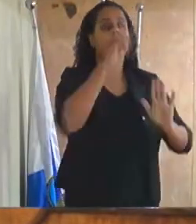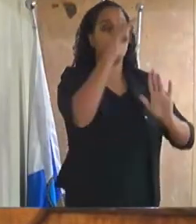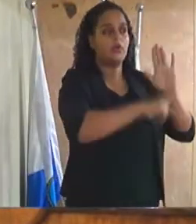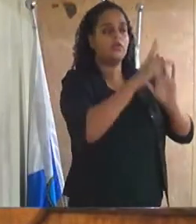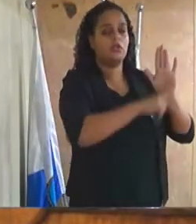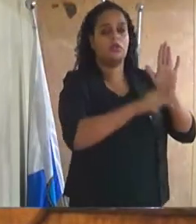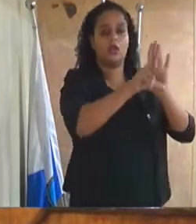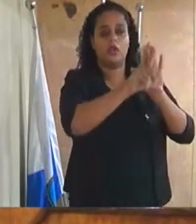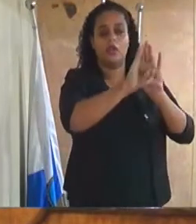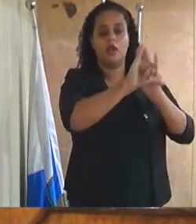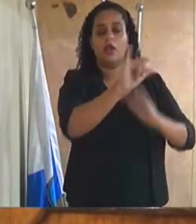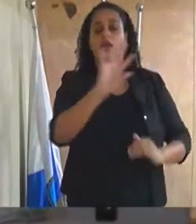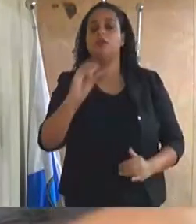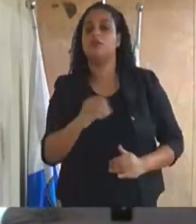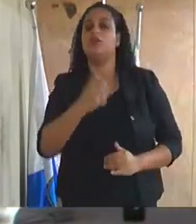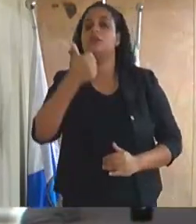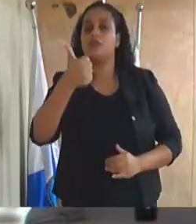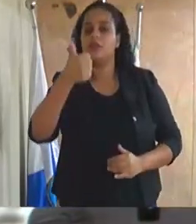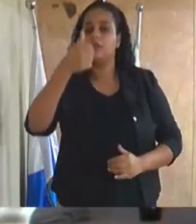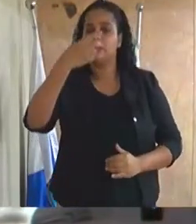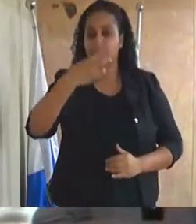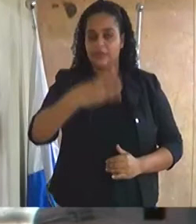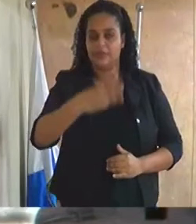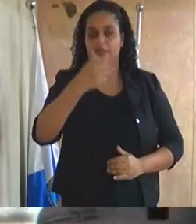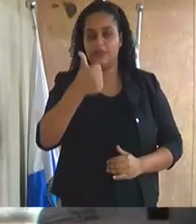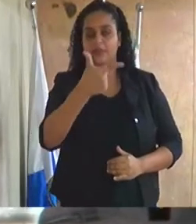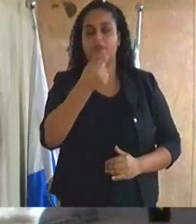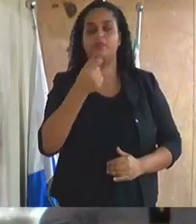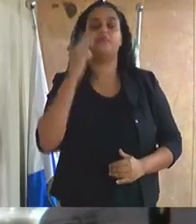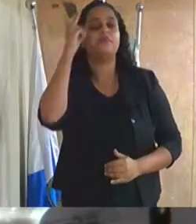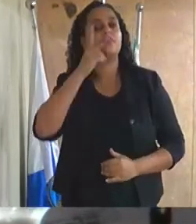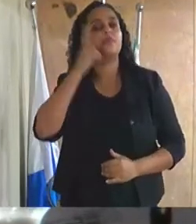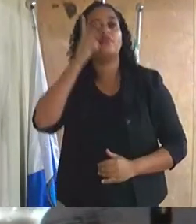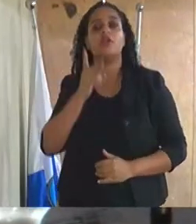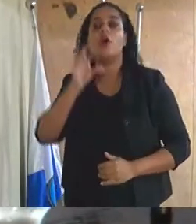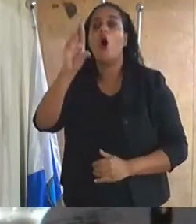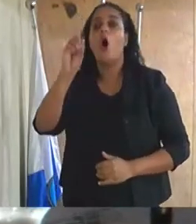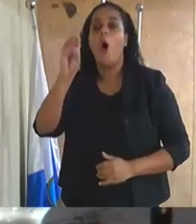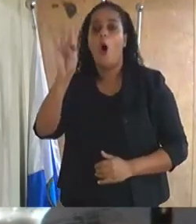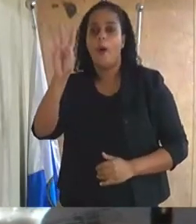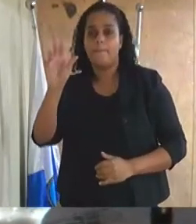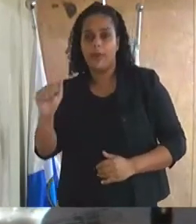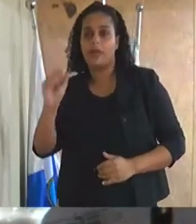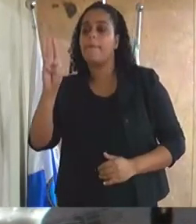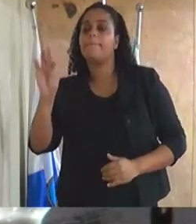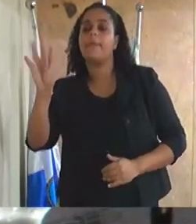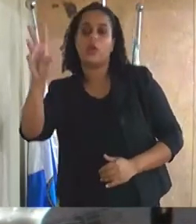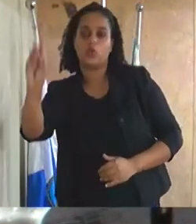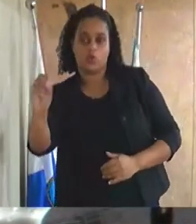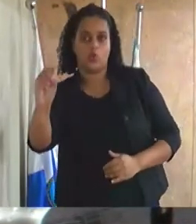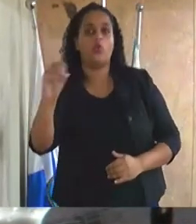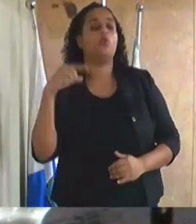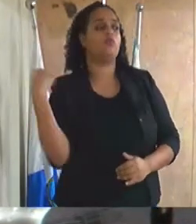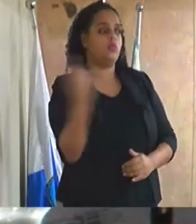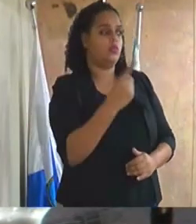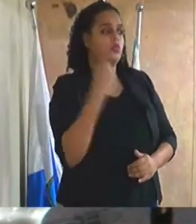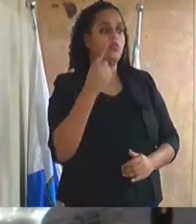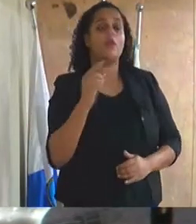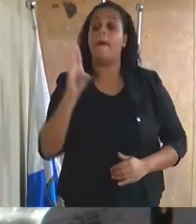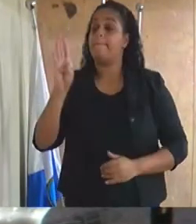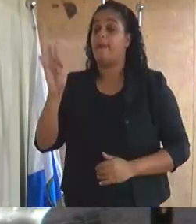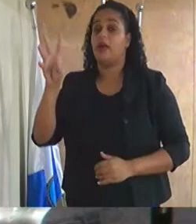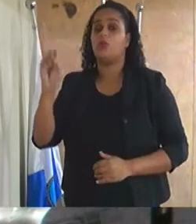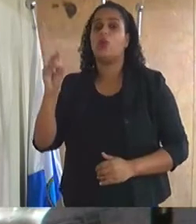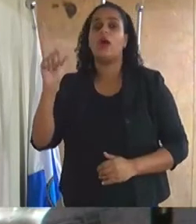lei número 131 de 2020 do excelentíssimo senhor vereador Roberto Roberto Gabriel de Souza nobre vereador Beto